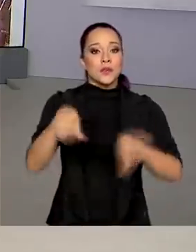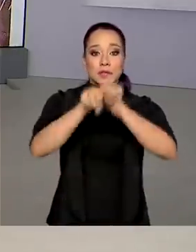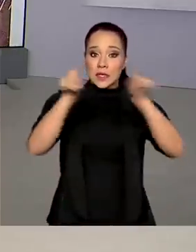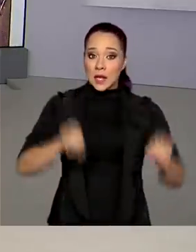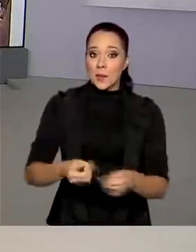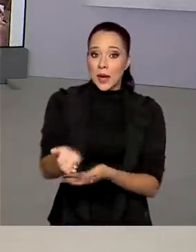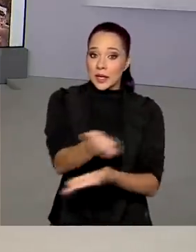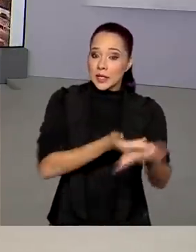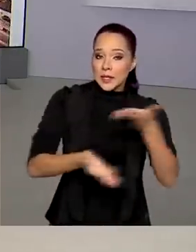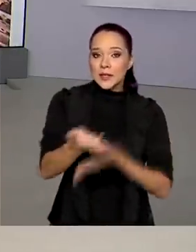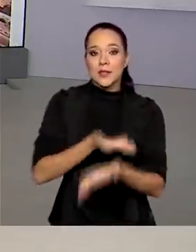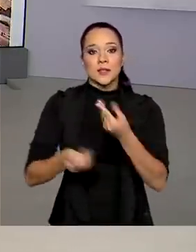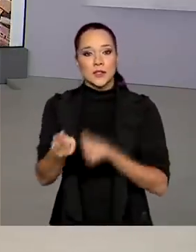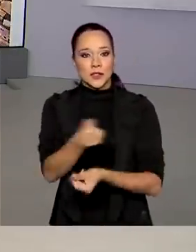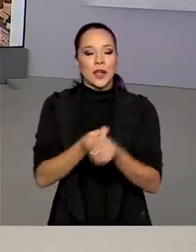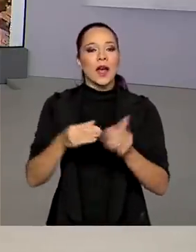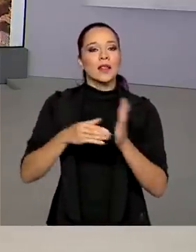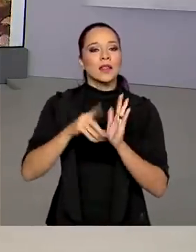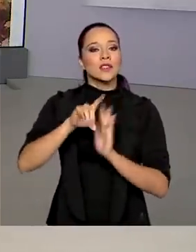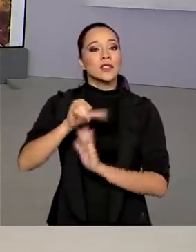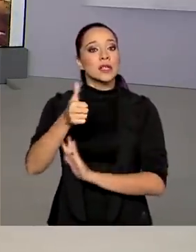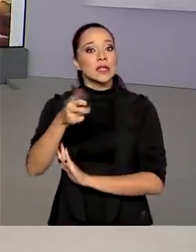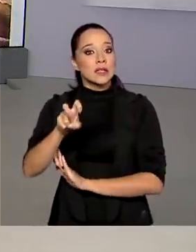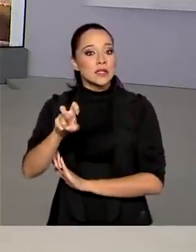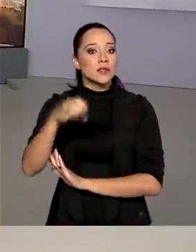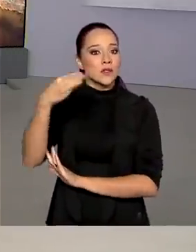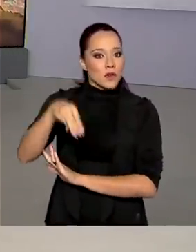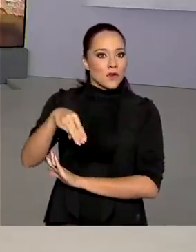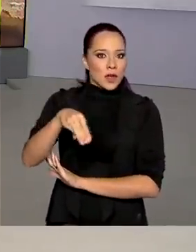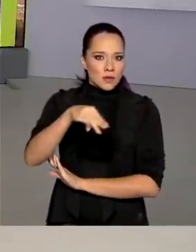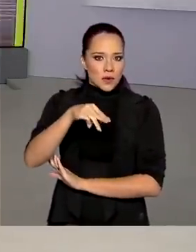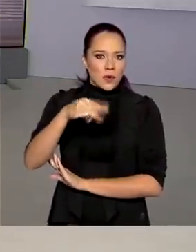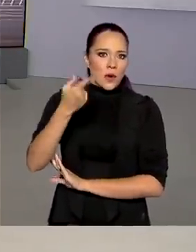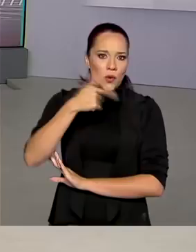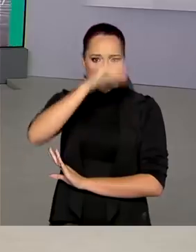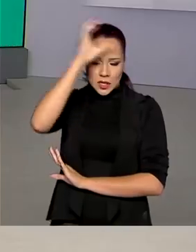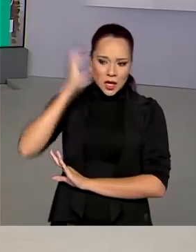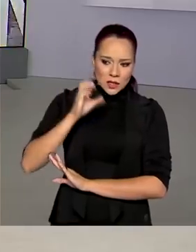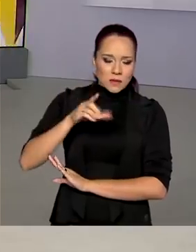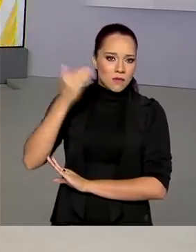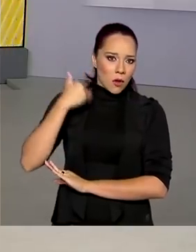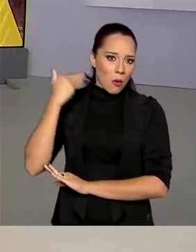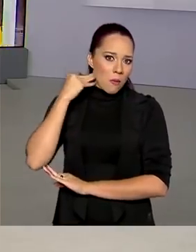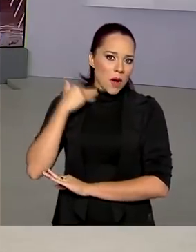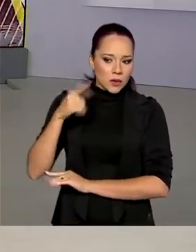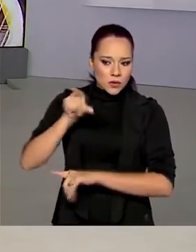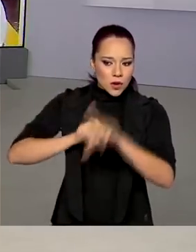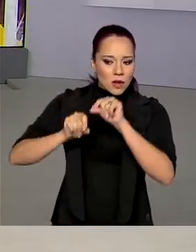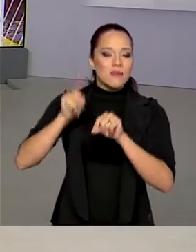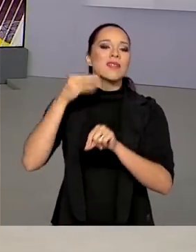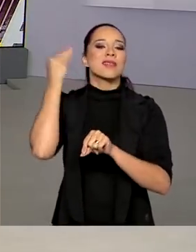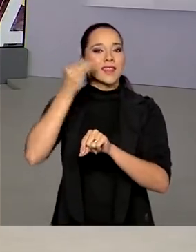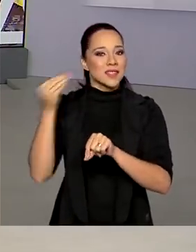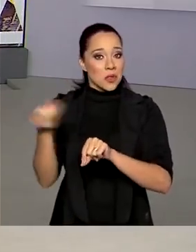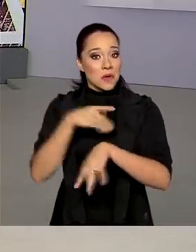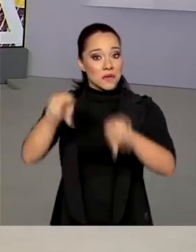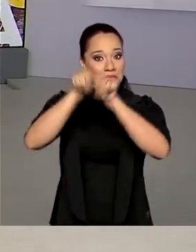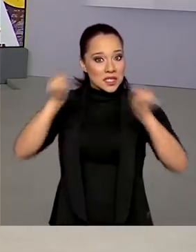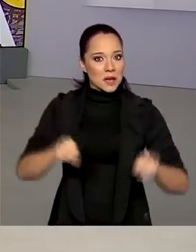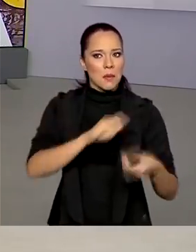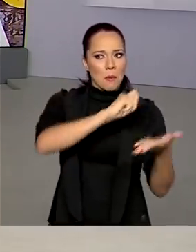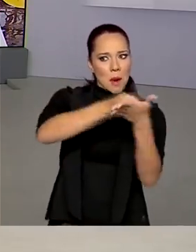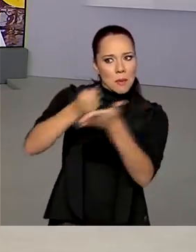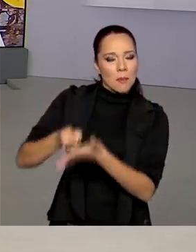transações financeiras. Até o dia 15 de novembro, clientes selecionados pelos bancos vão testar o novo sistema para fazer